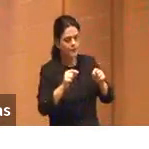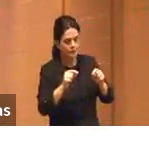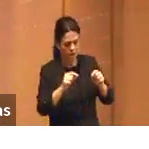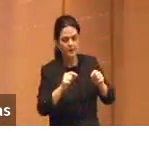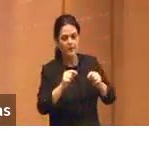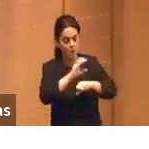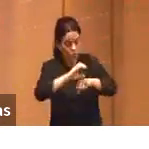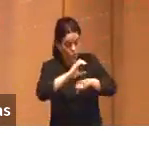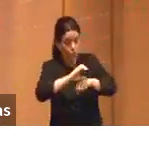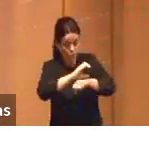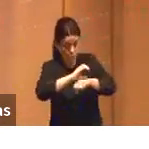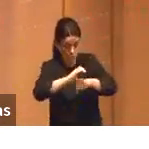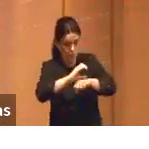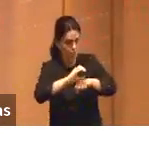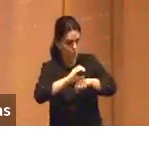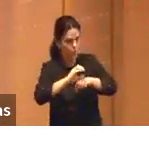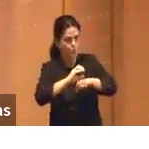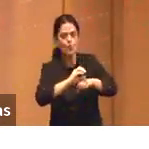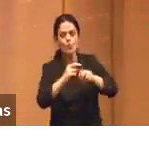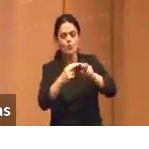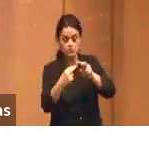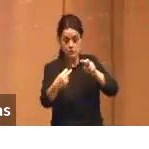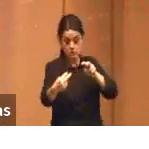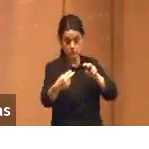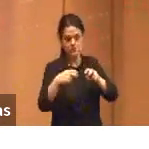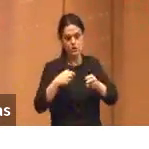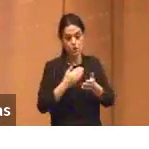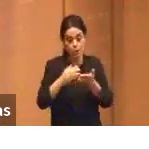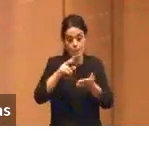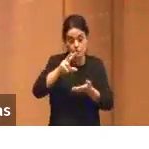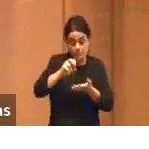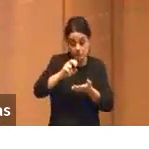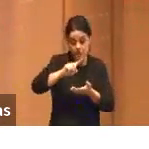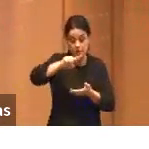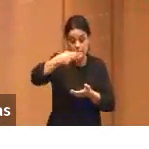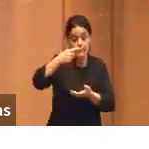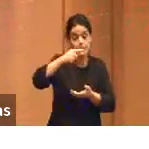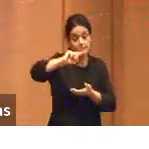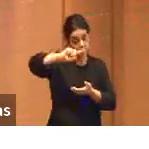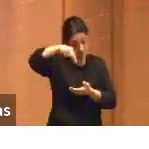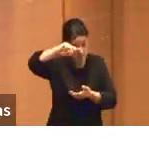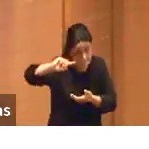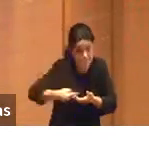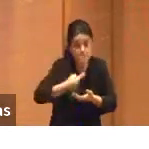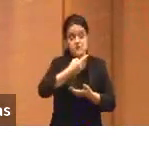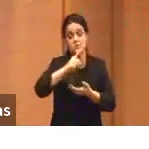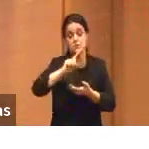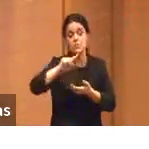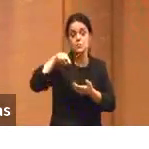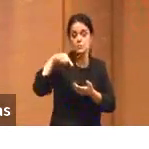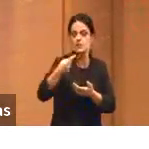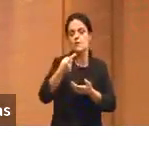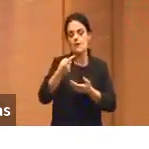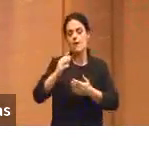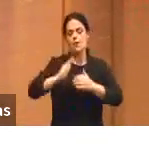crescente do curso à distância começou com 50, depois mil, depois... de qualificação profissional, sim. É,